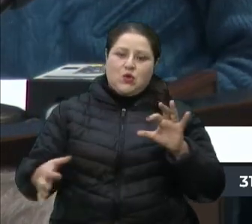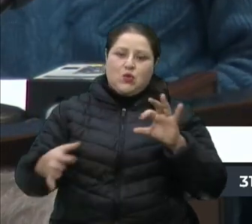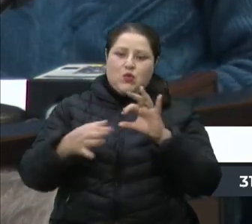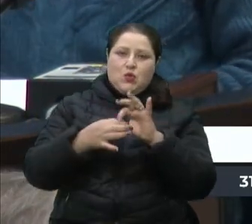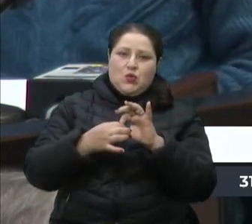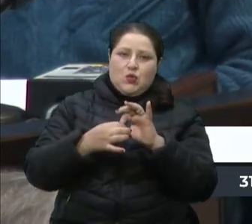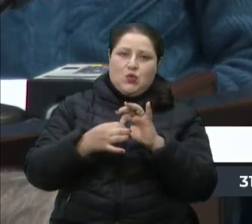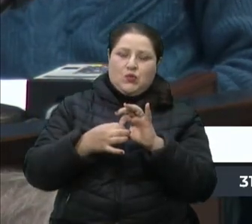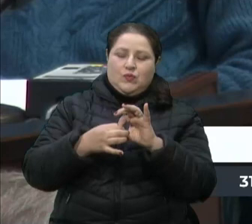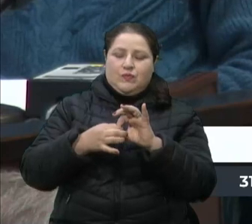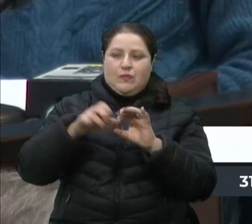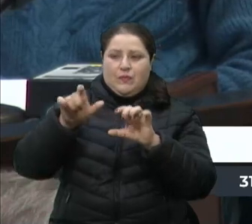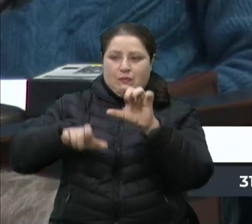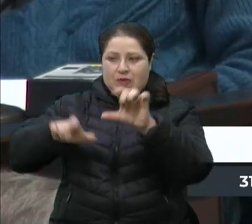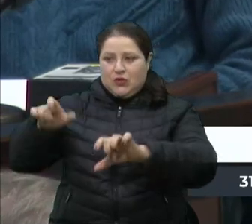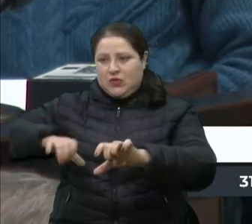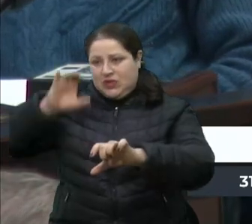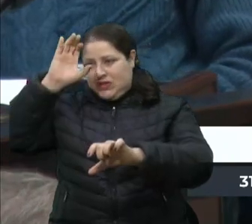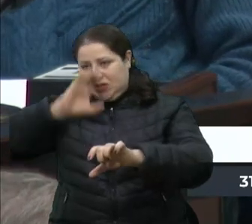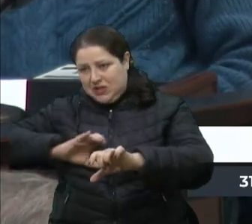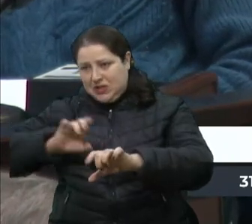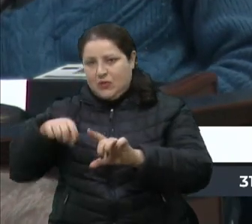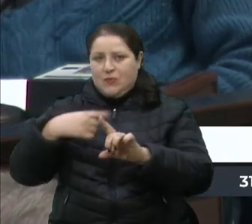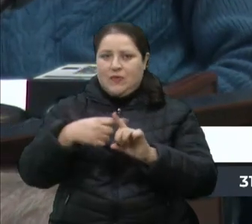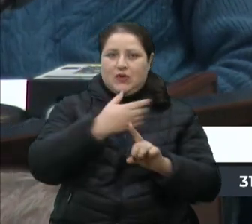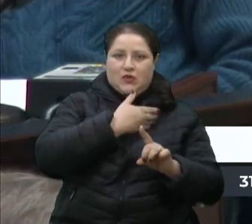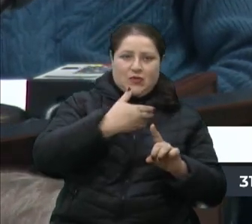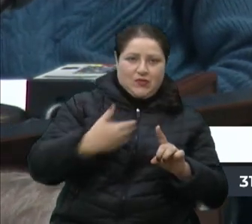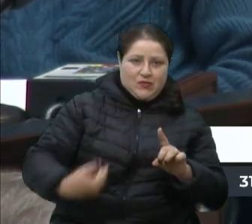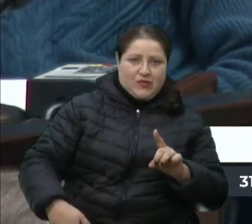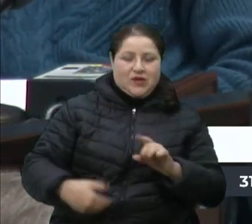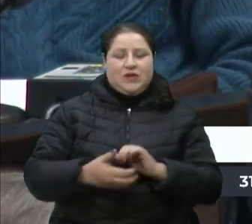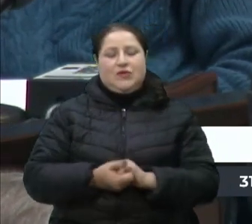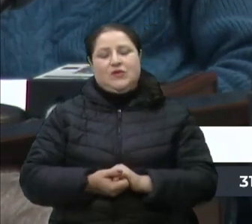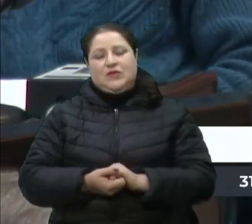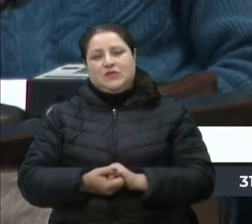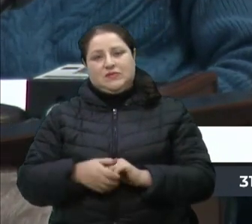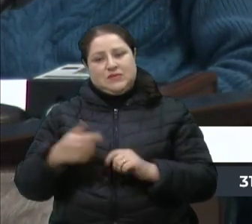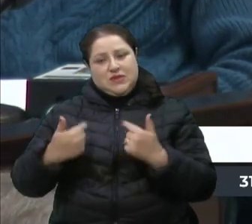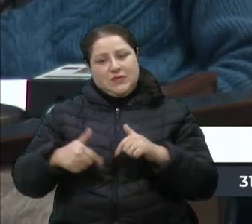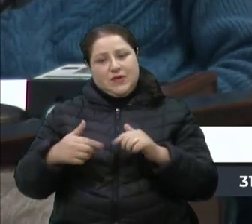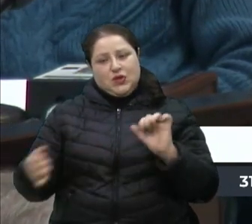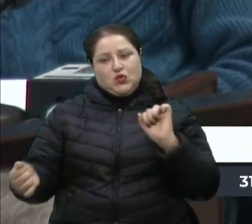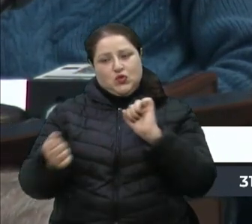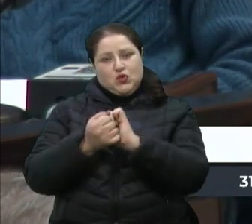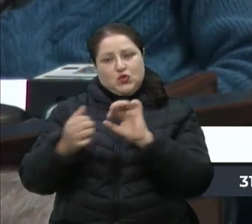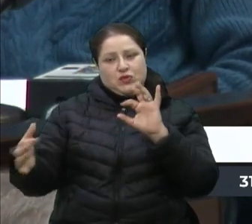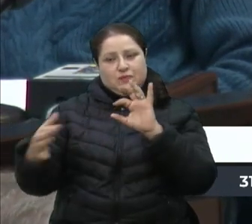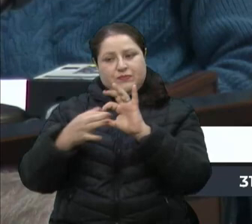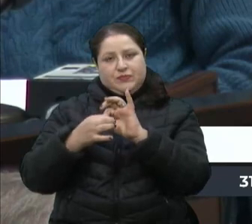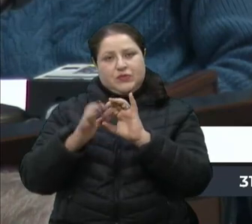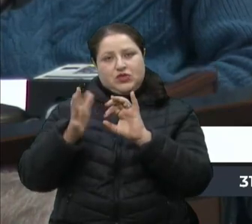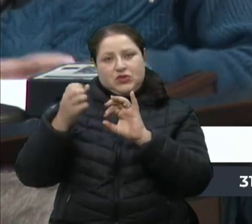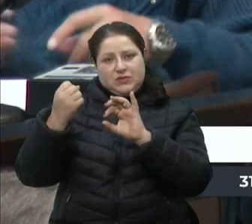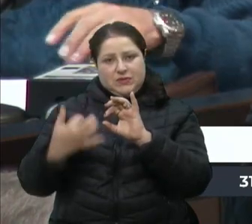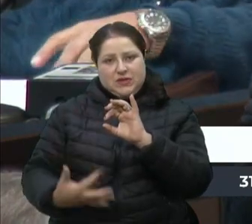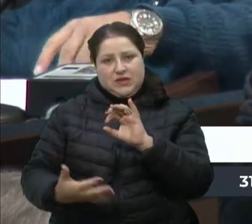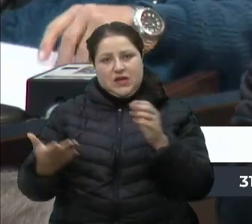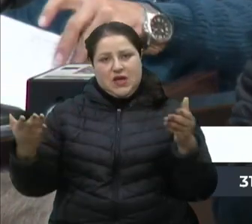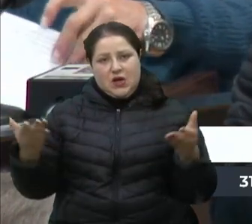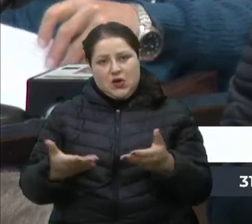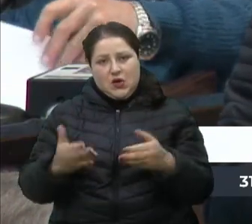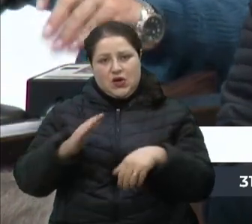também de cada um de nós cidadãos caxienses. É como eu ressaltei, neste momento,